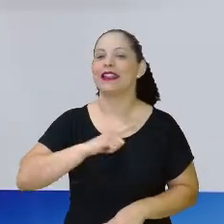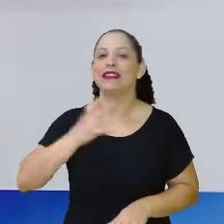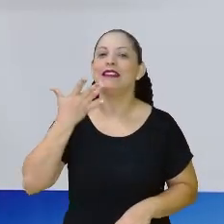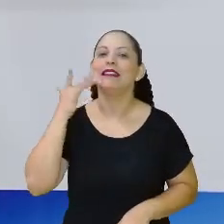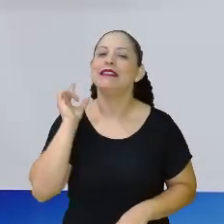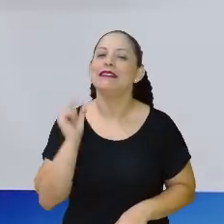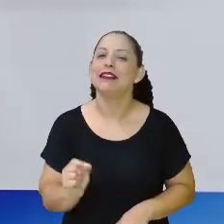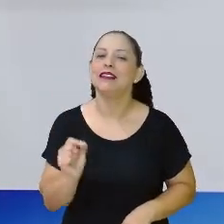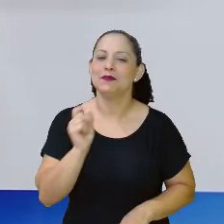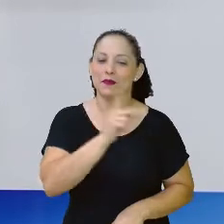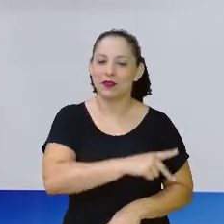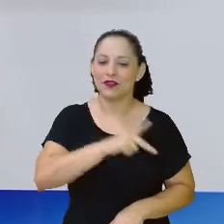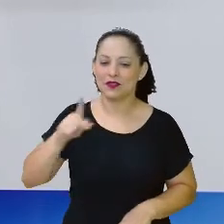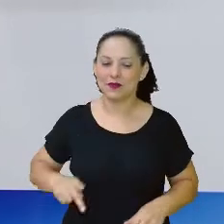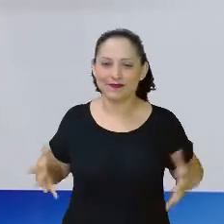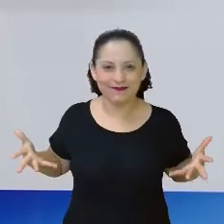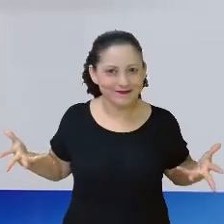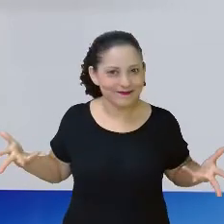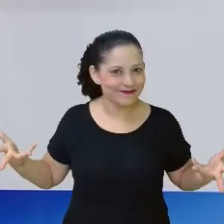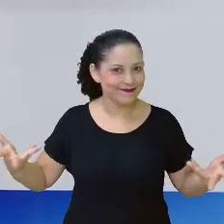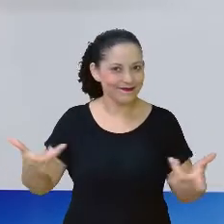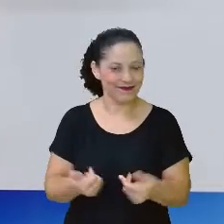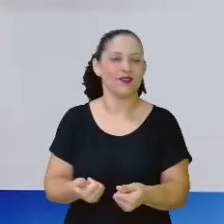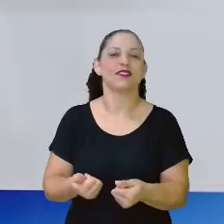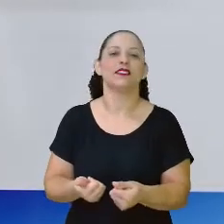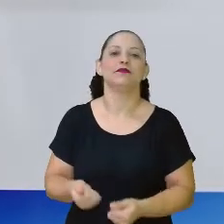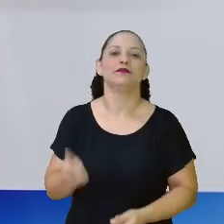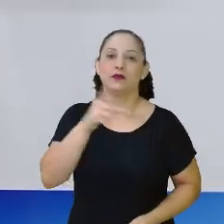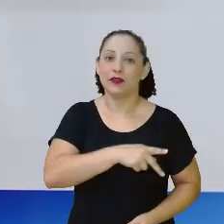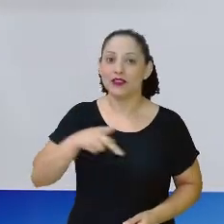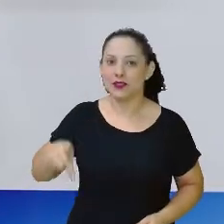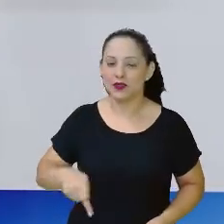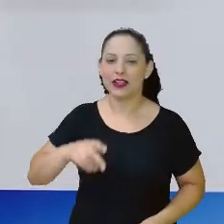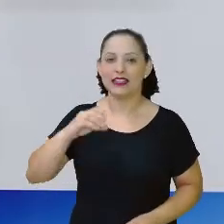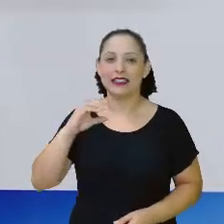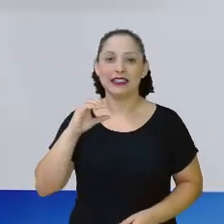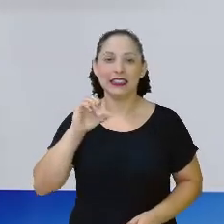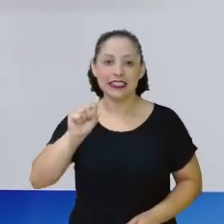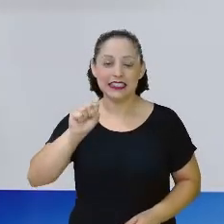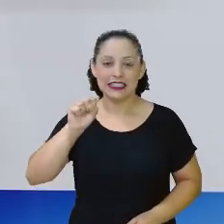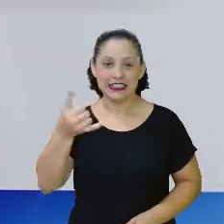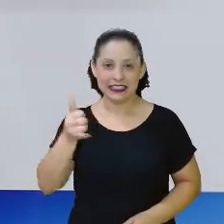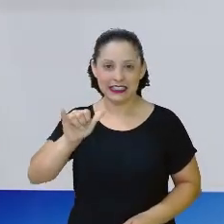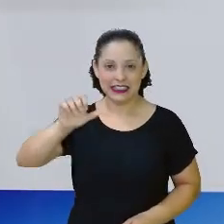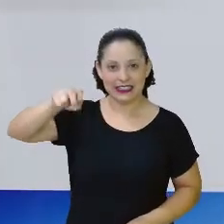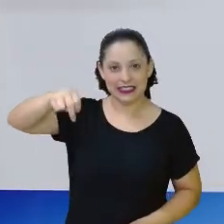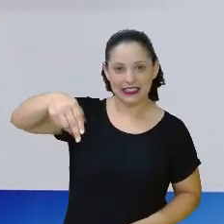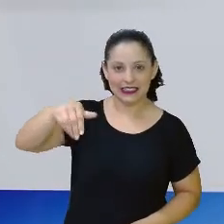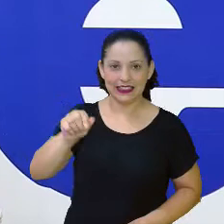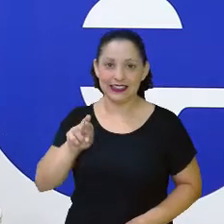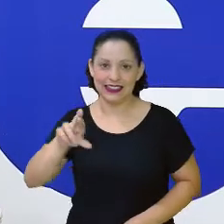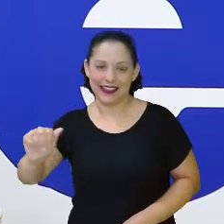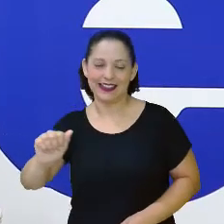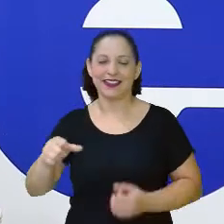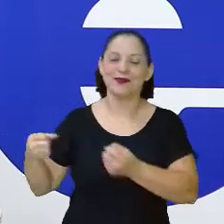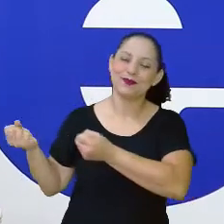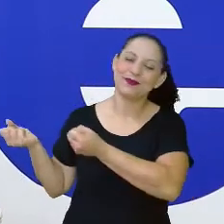está aqui a nossa querida e maravilhosa professora Sinara, seja bem-vinda professora.